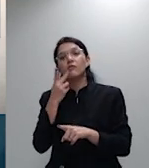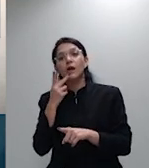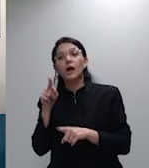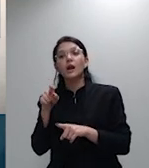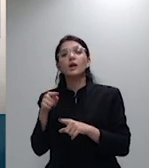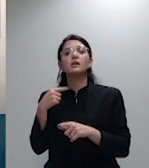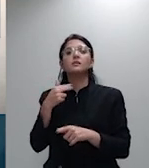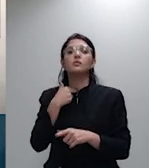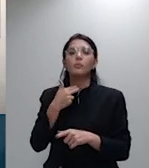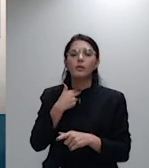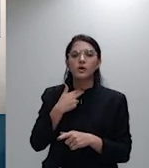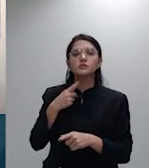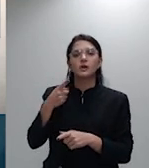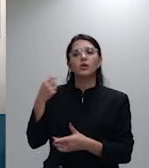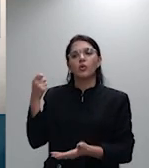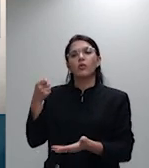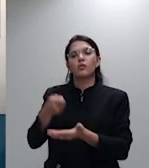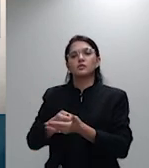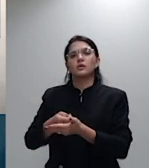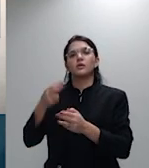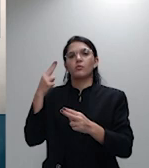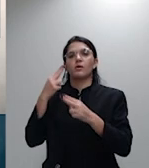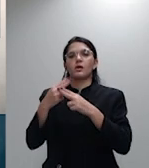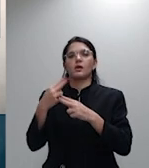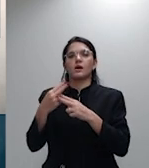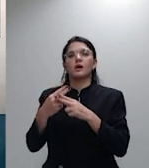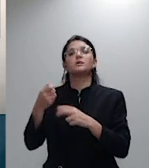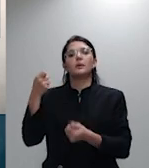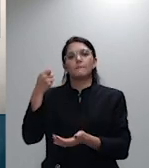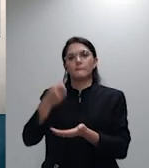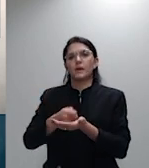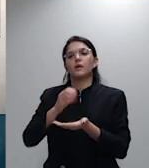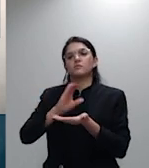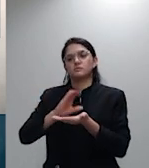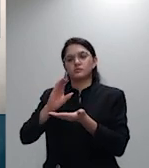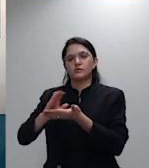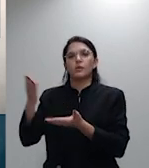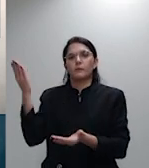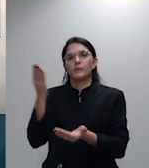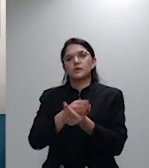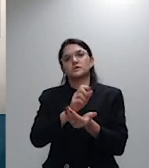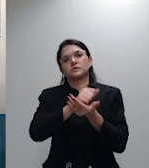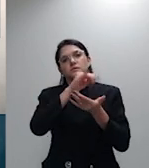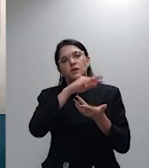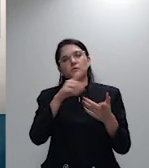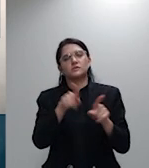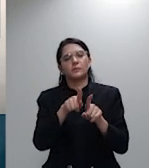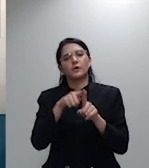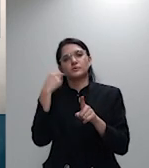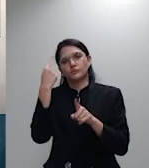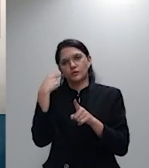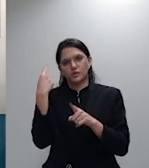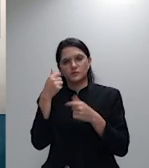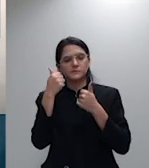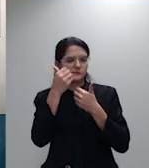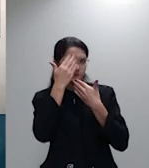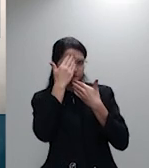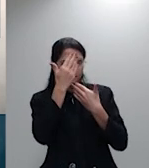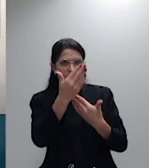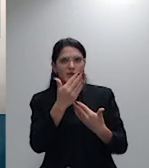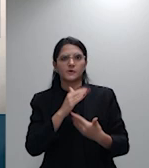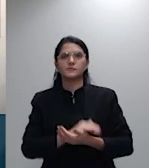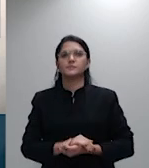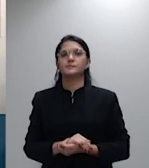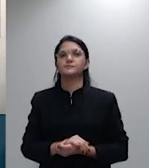pagamento dos ônus das custas processuais e honorários advogados Obrigado senhor presidente Obrigado ministro Moura